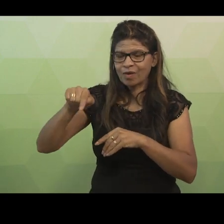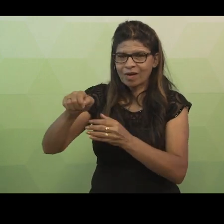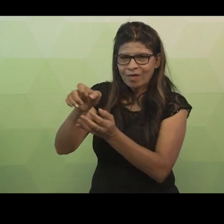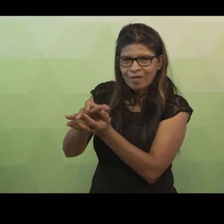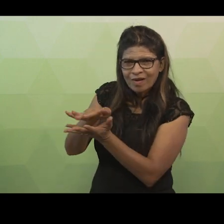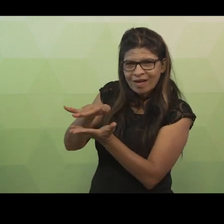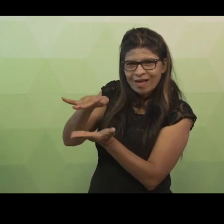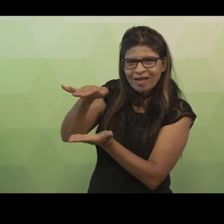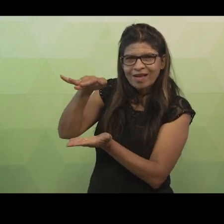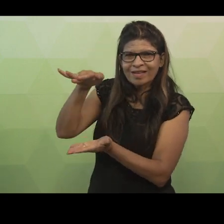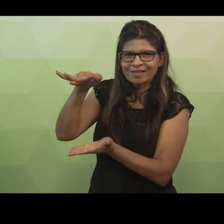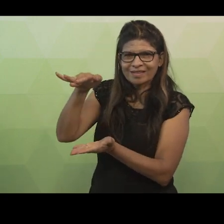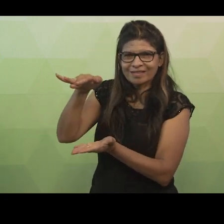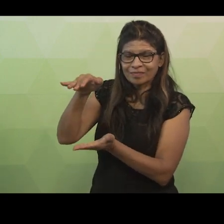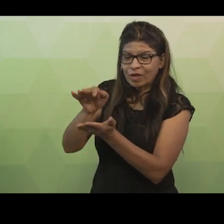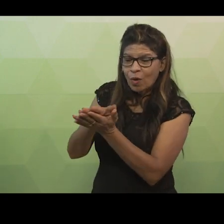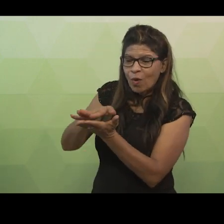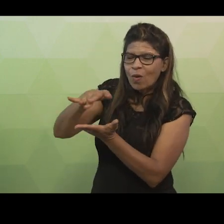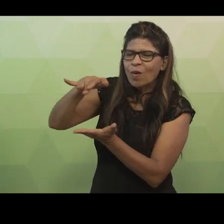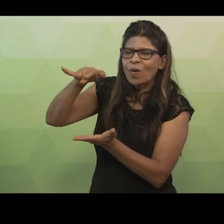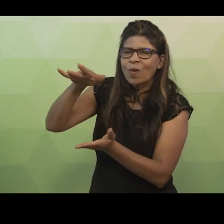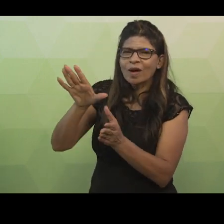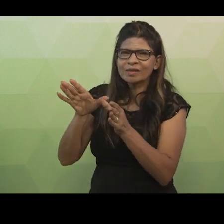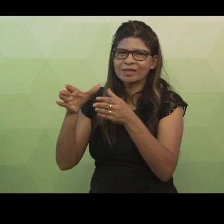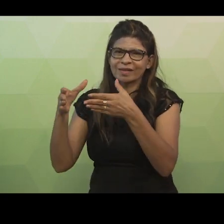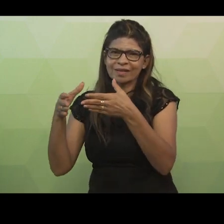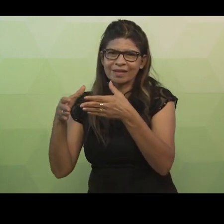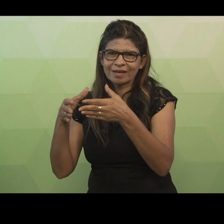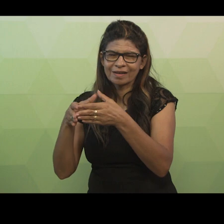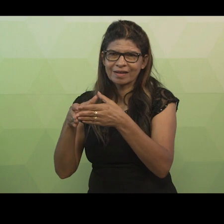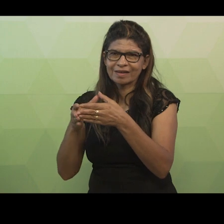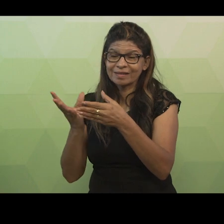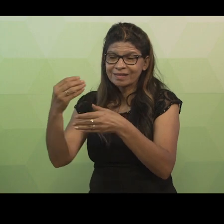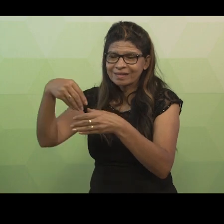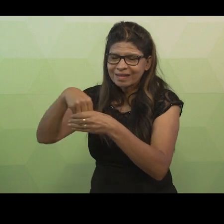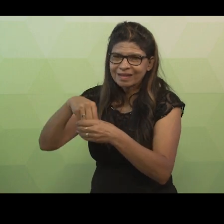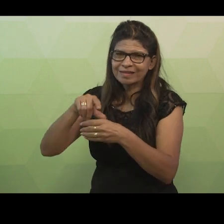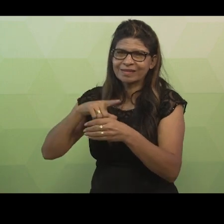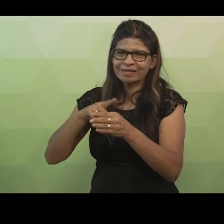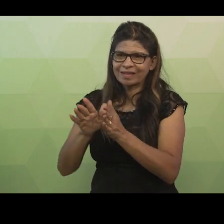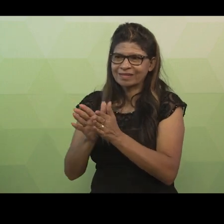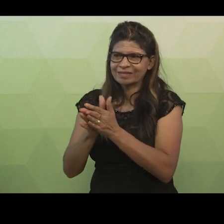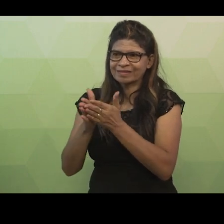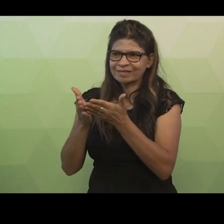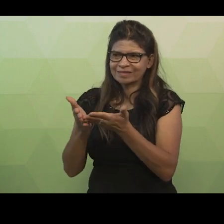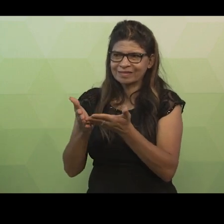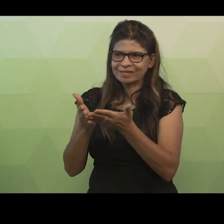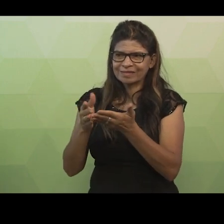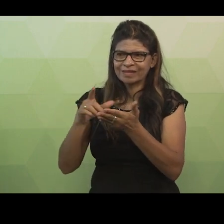Portanto, o acervo é a classe agregadora e possui um diamante próximo a ela.